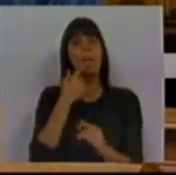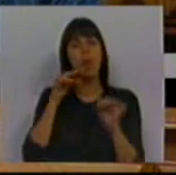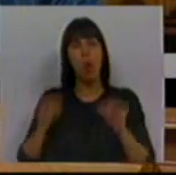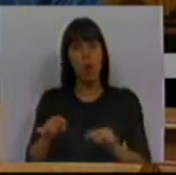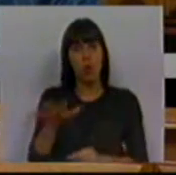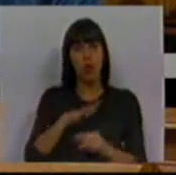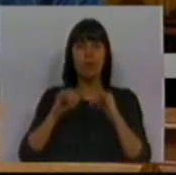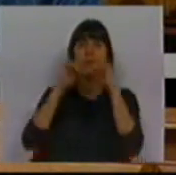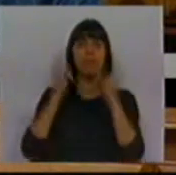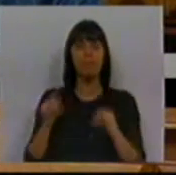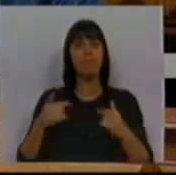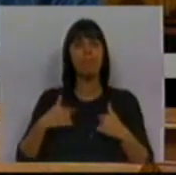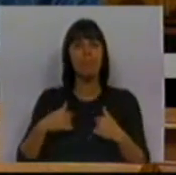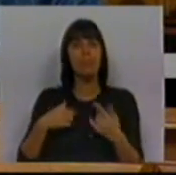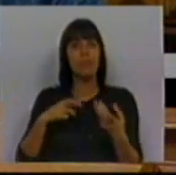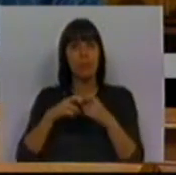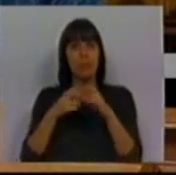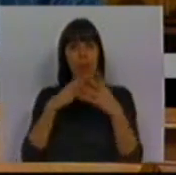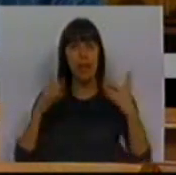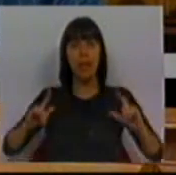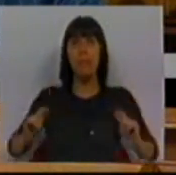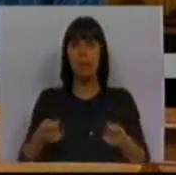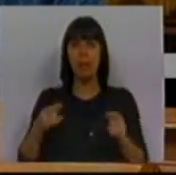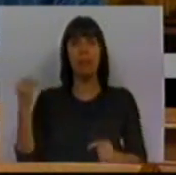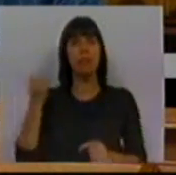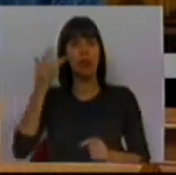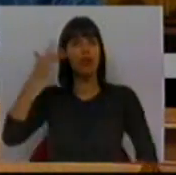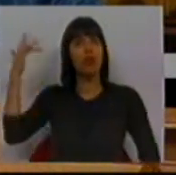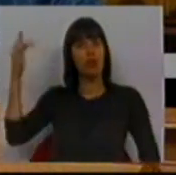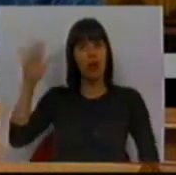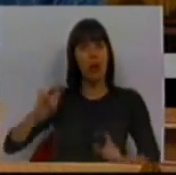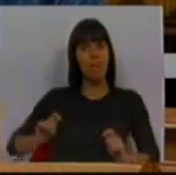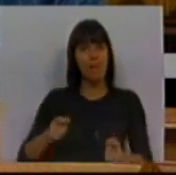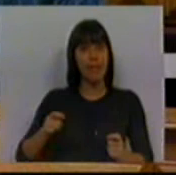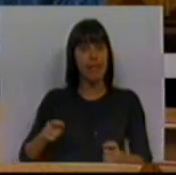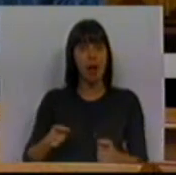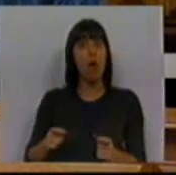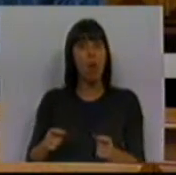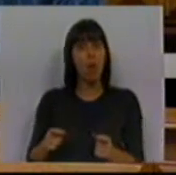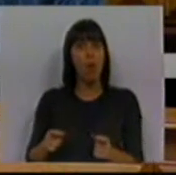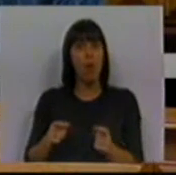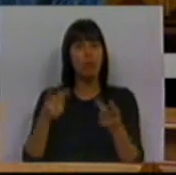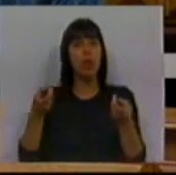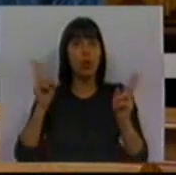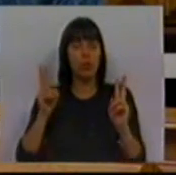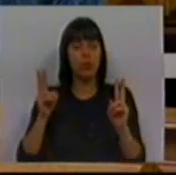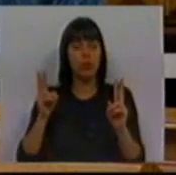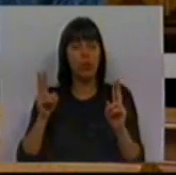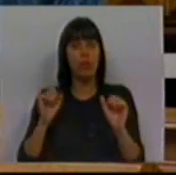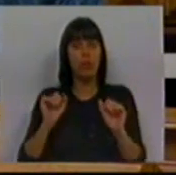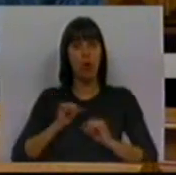que, no contexto internacional, nós estamos a sofrer uma grande pressão, inclusive, de instituições estrangeiras que estão a colocar disponíveis no